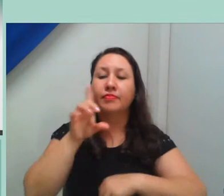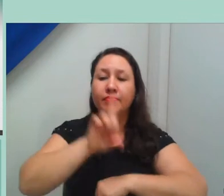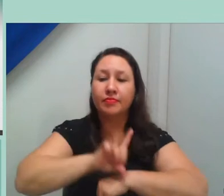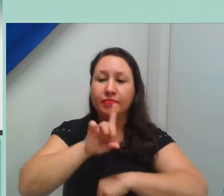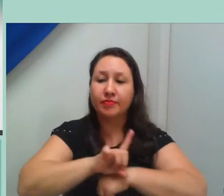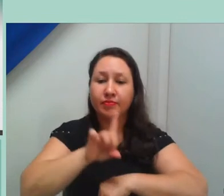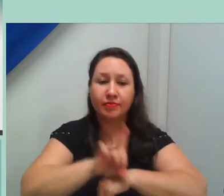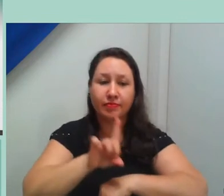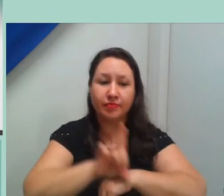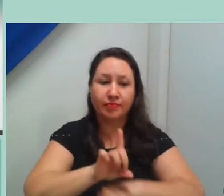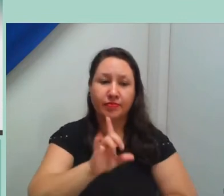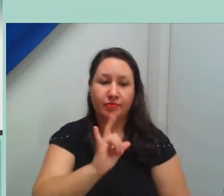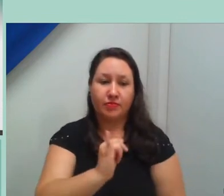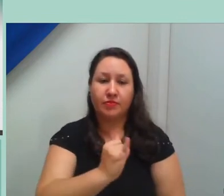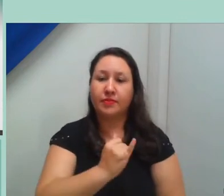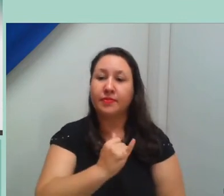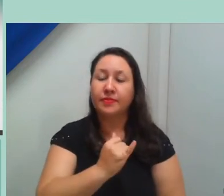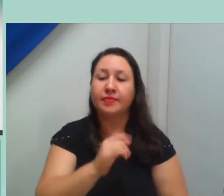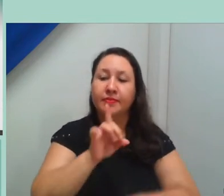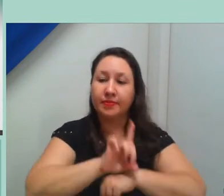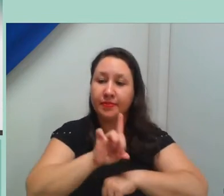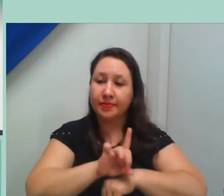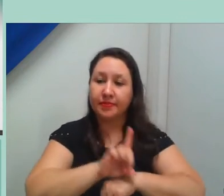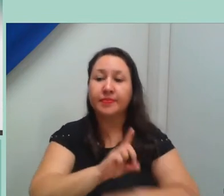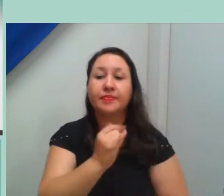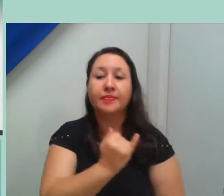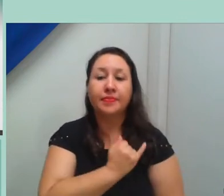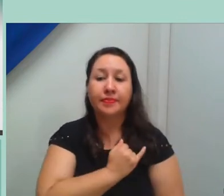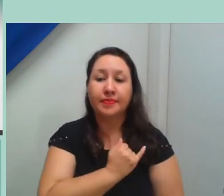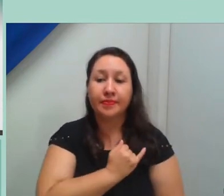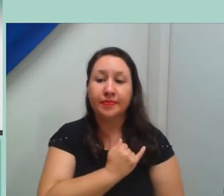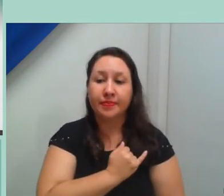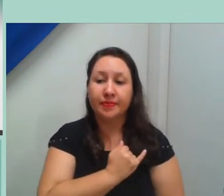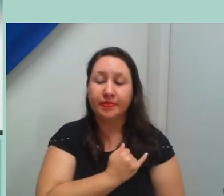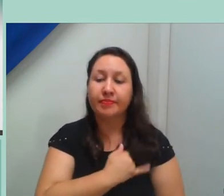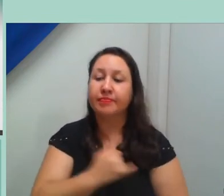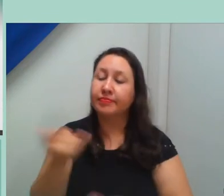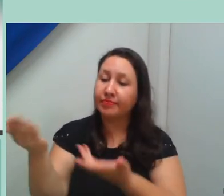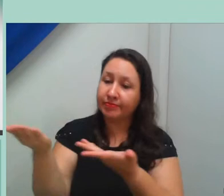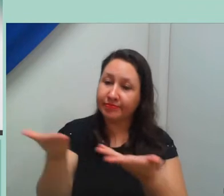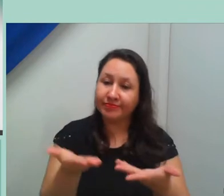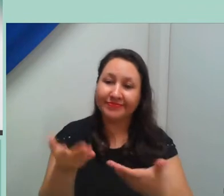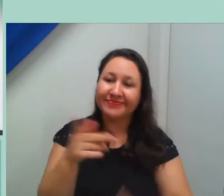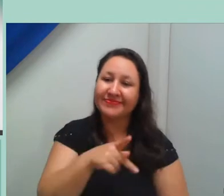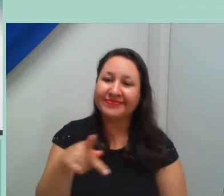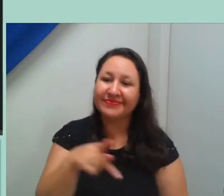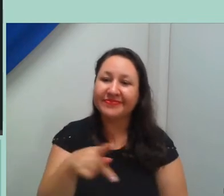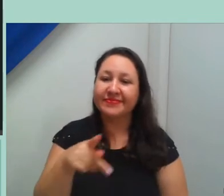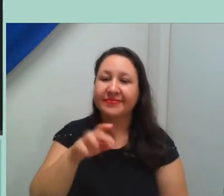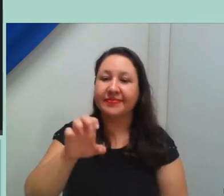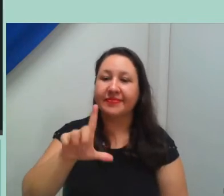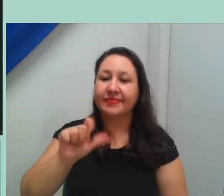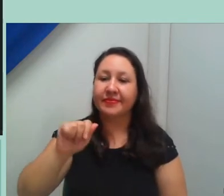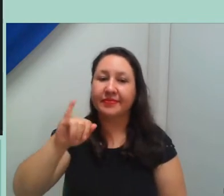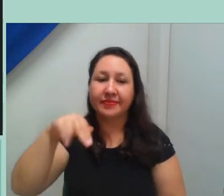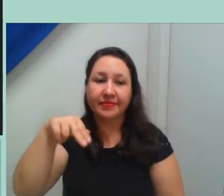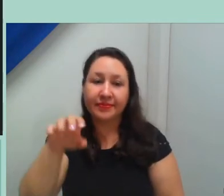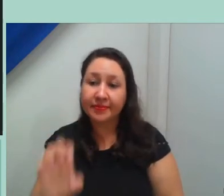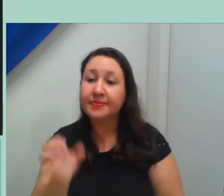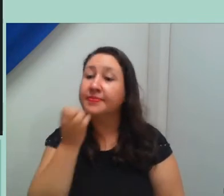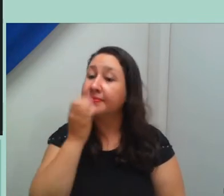professora Elaine Cristina Odissubo Sanches. Professora Elaine, seja bem-vinda, boa tarde. Boa tarde,